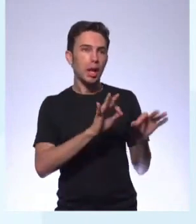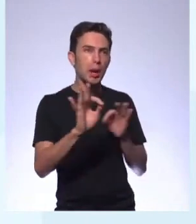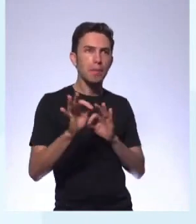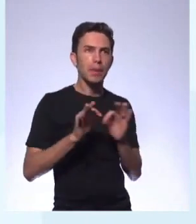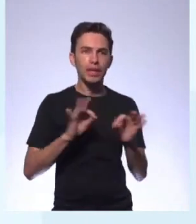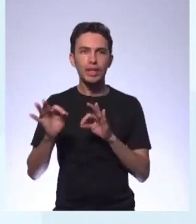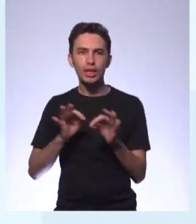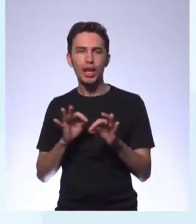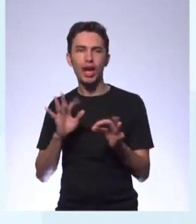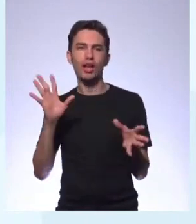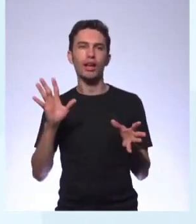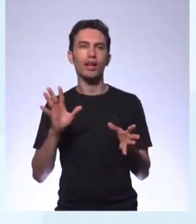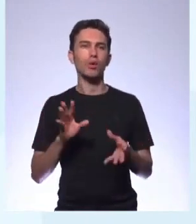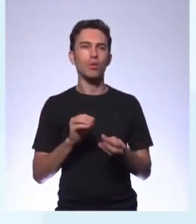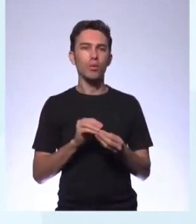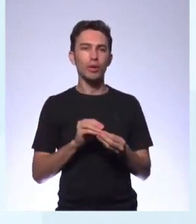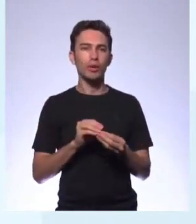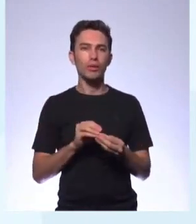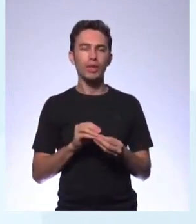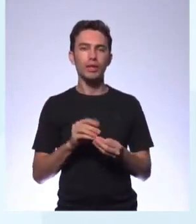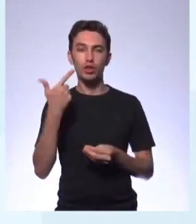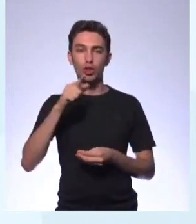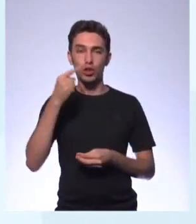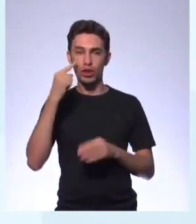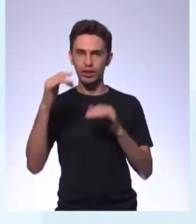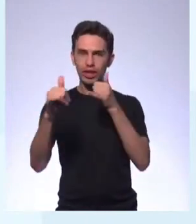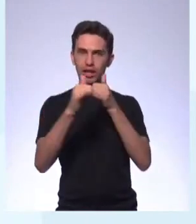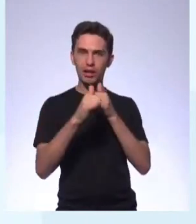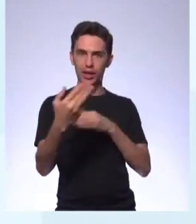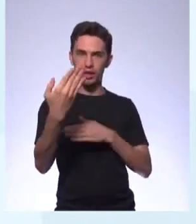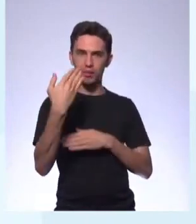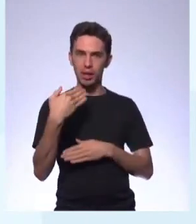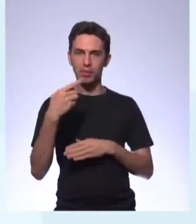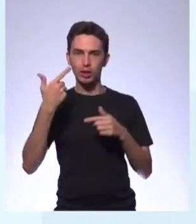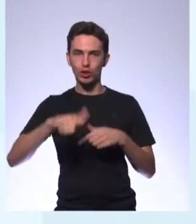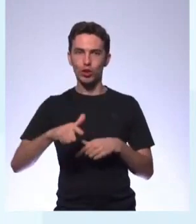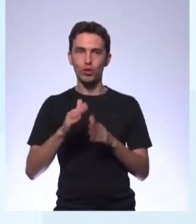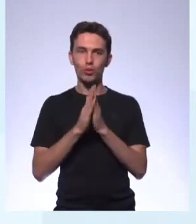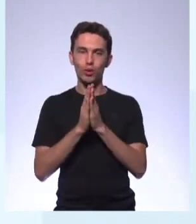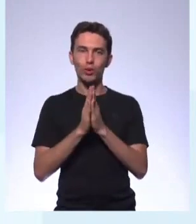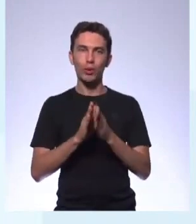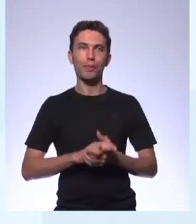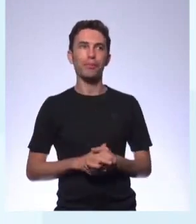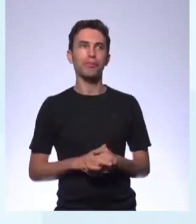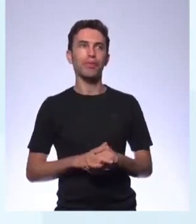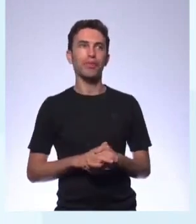rapidinho aqui. A primeira coisa que a gente...